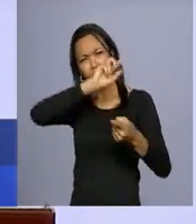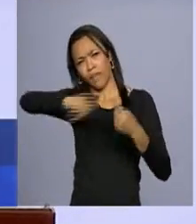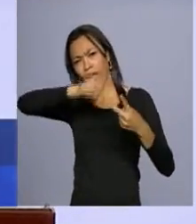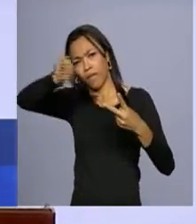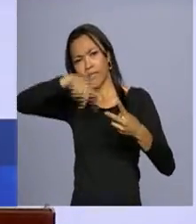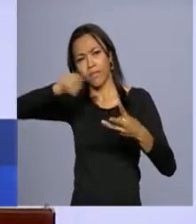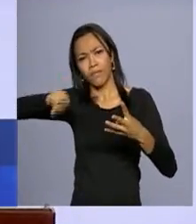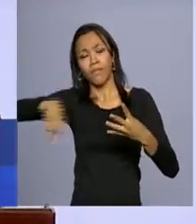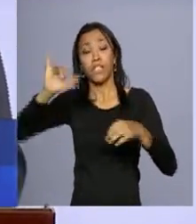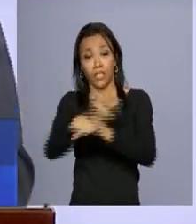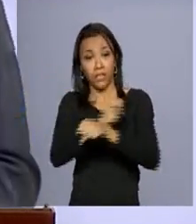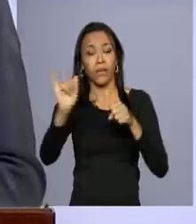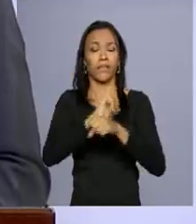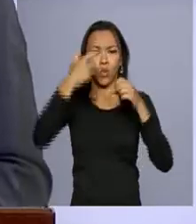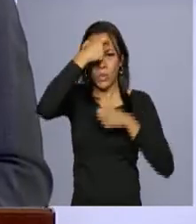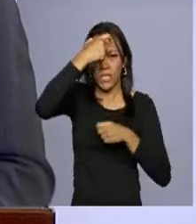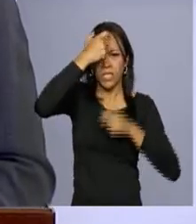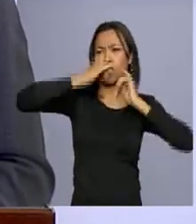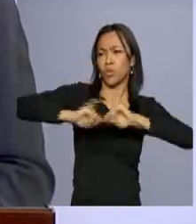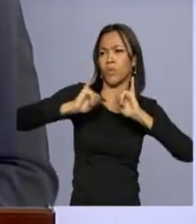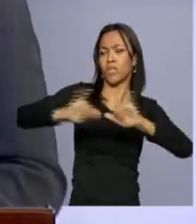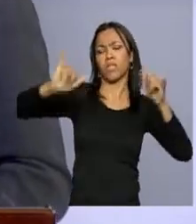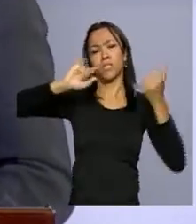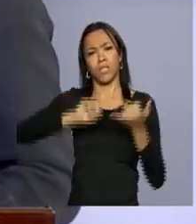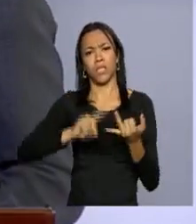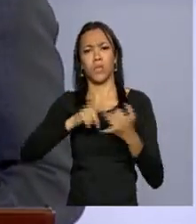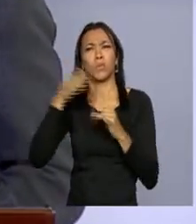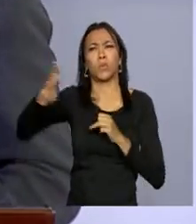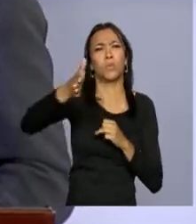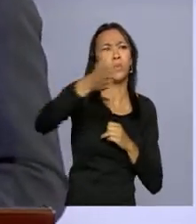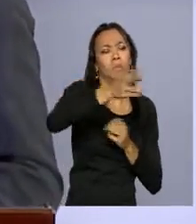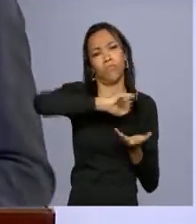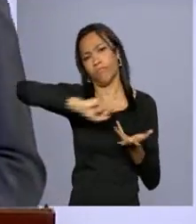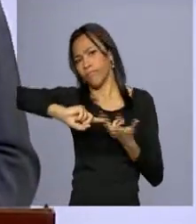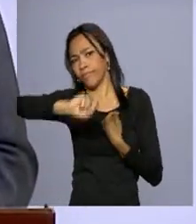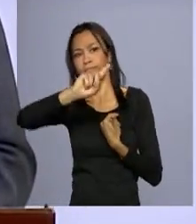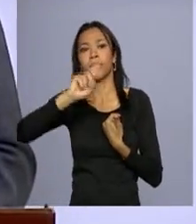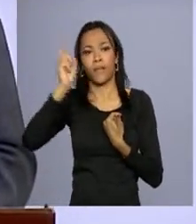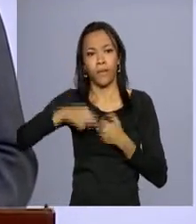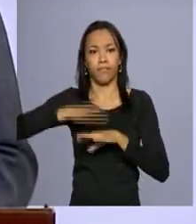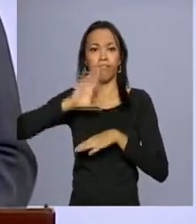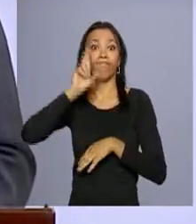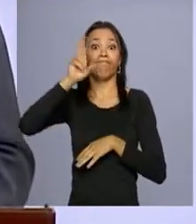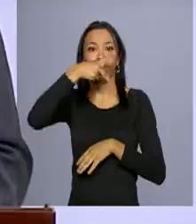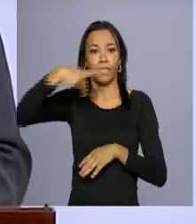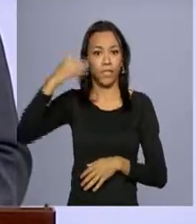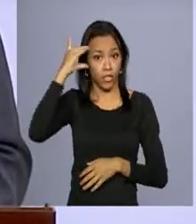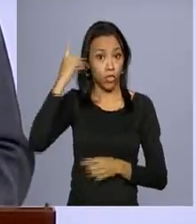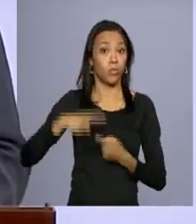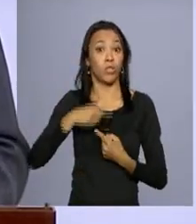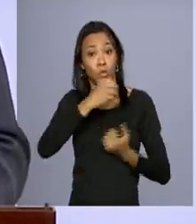feitas de conscientização, às ações feitas práticas, conduzidas pela presidenta Dilma, com os